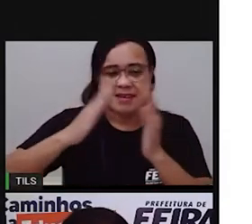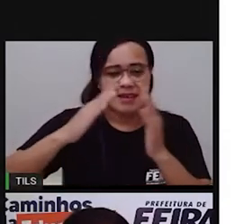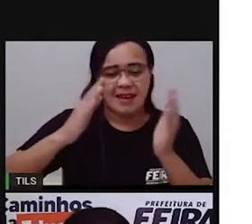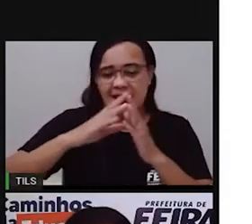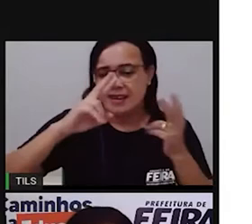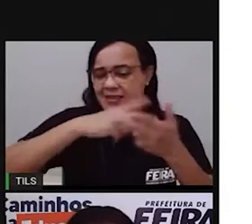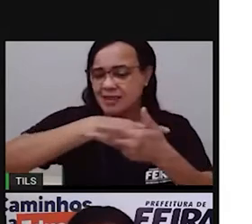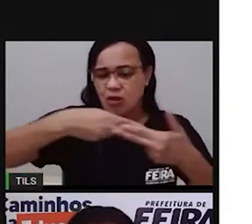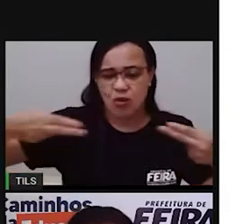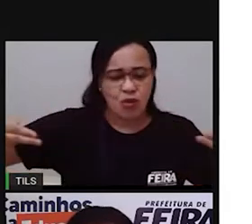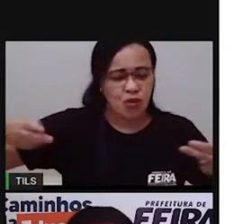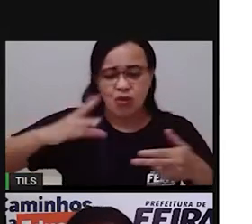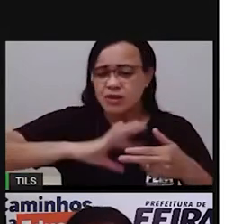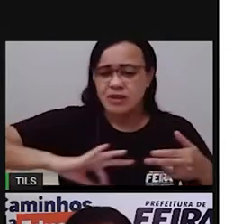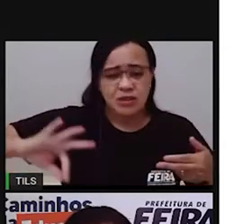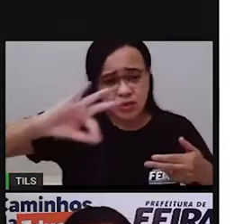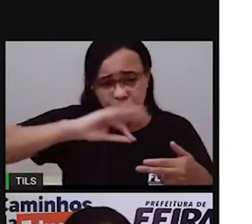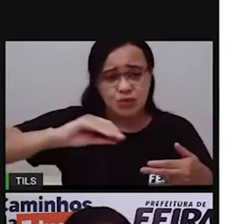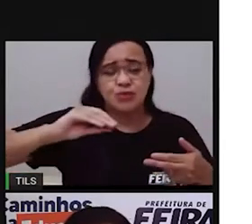automóveis.